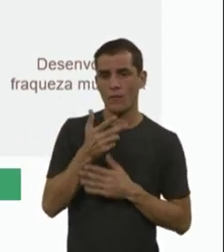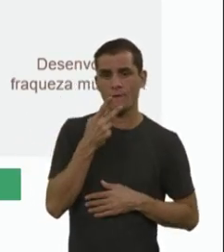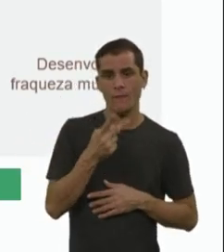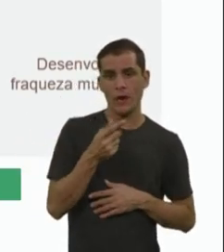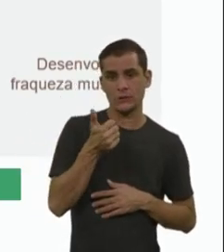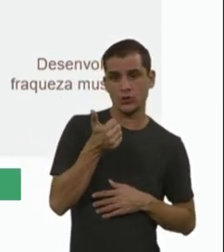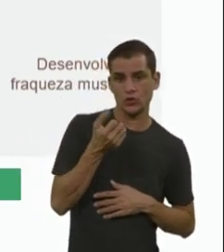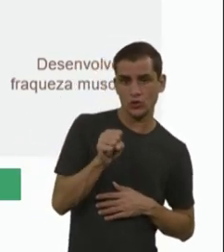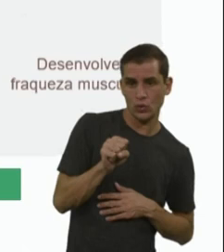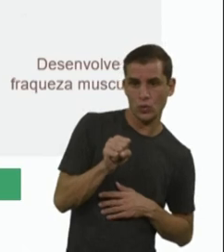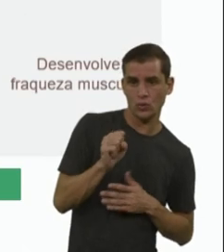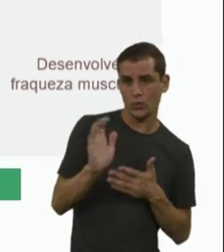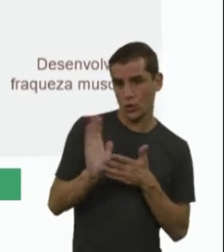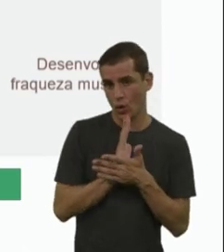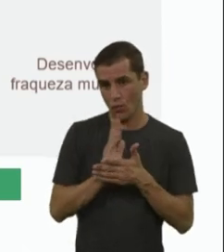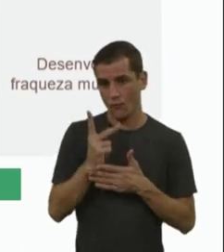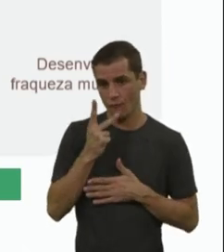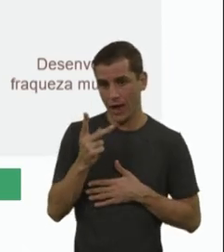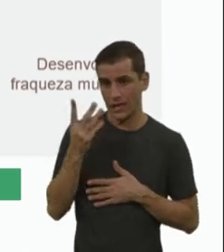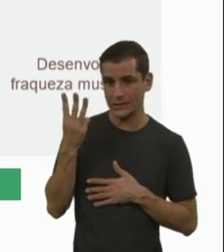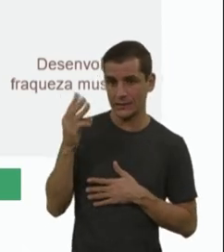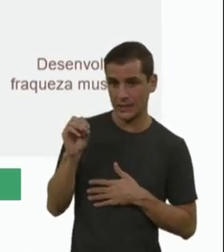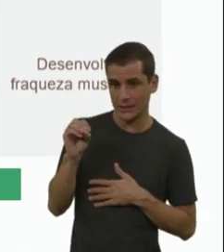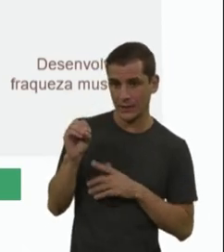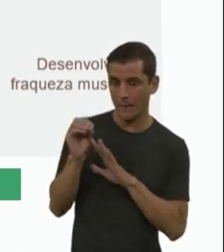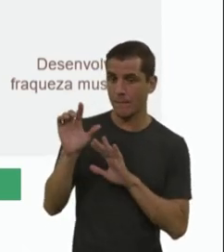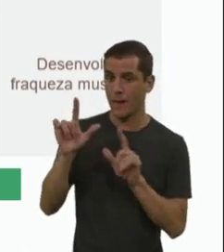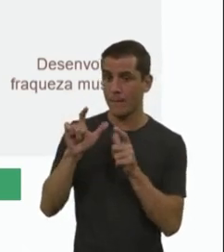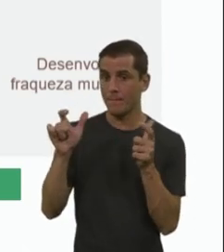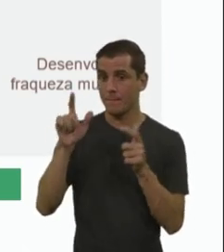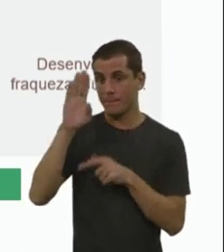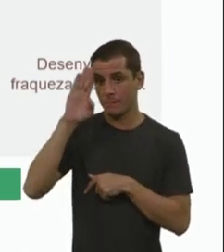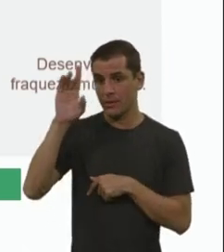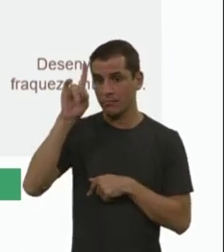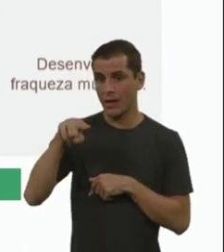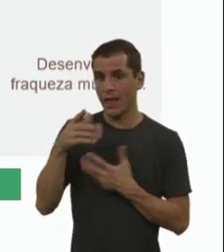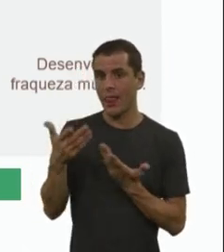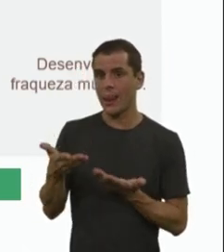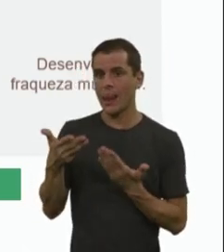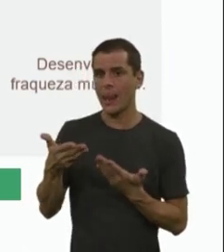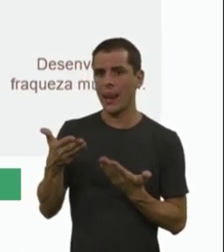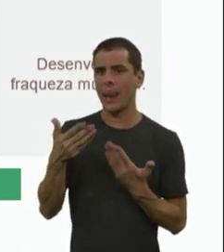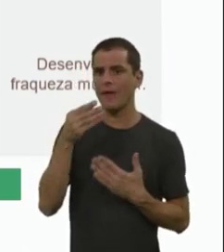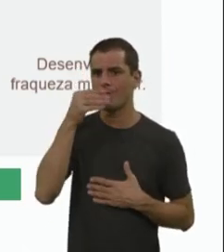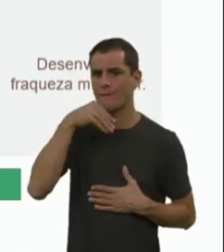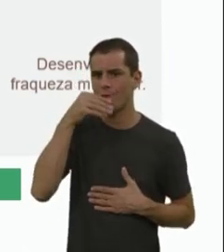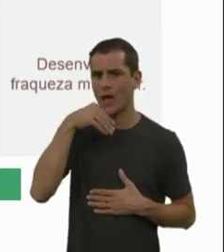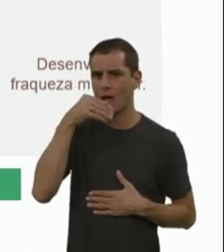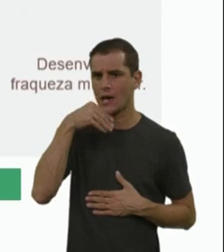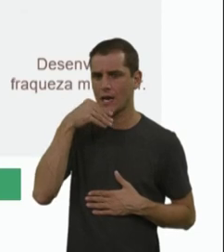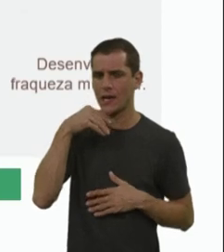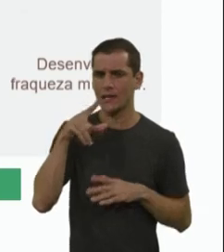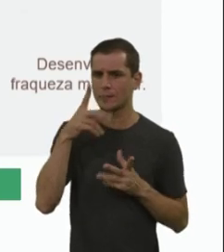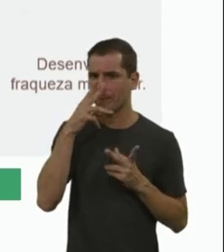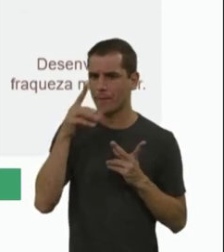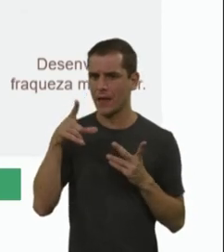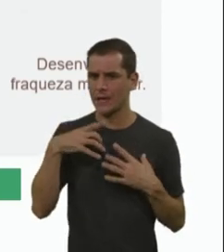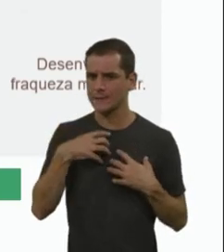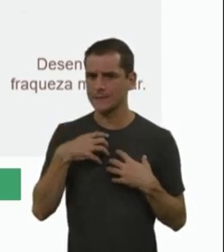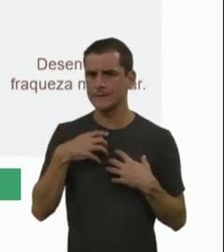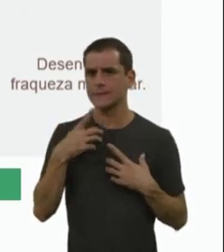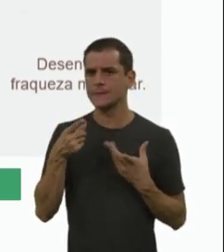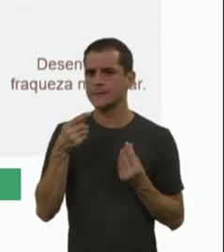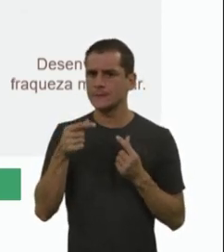mas o primordial aqui é que eles vão desenvolver uma fraqueza que é leve e geralmente não limitante. Esse paciente não vai